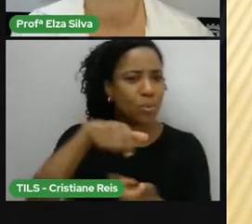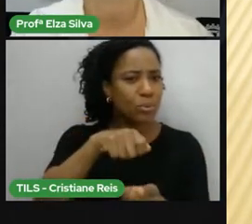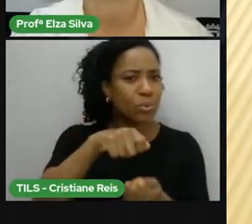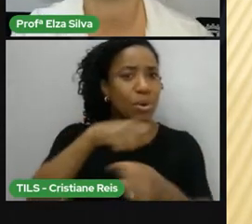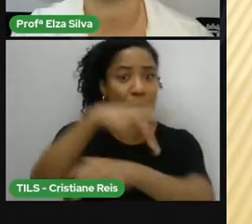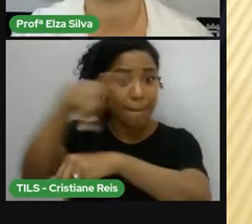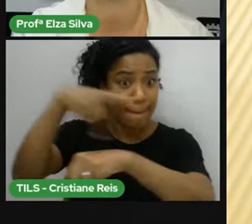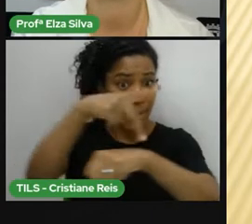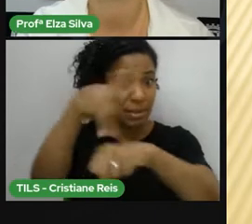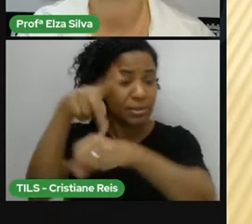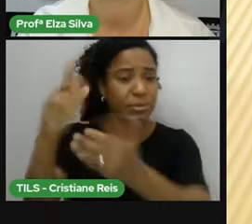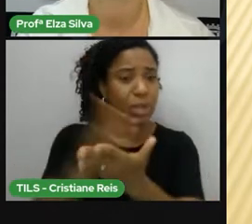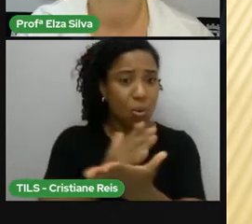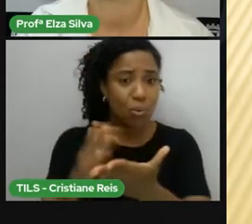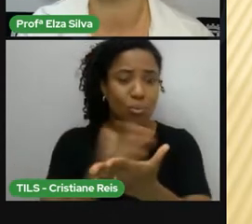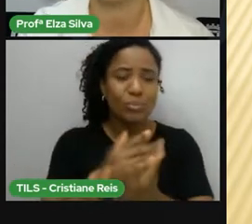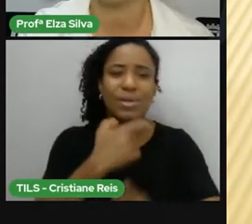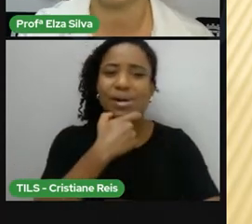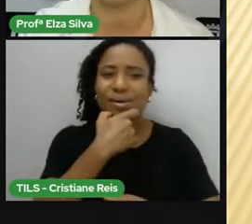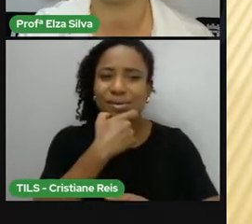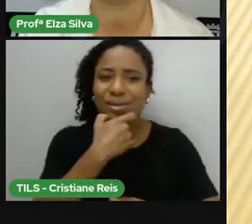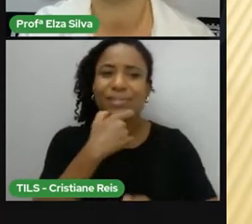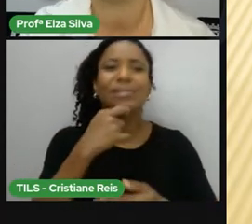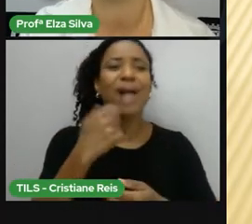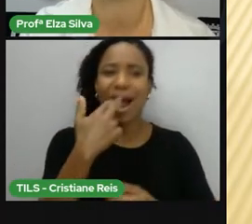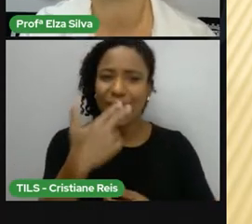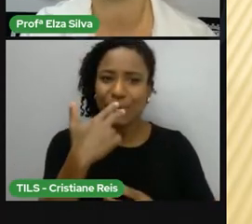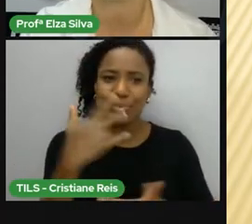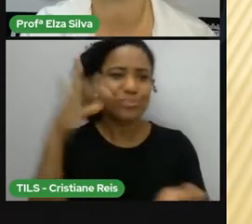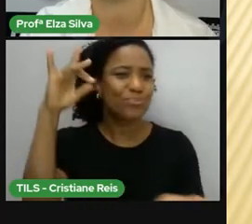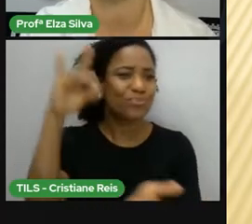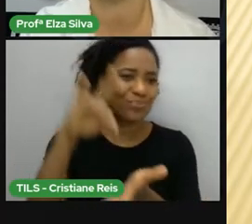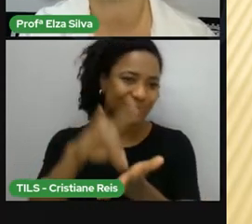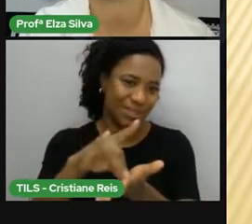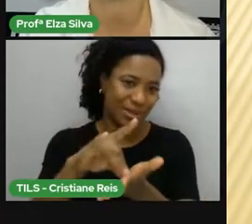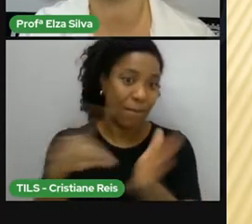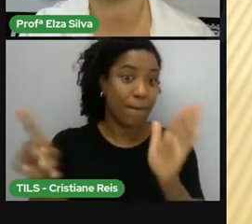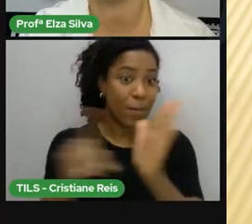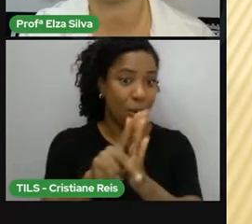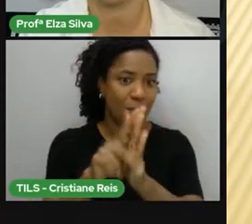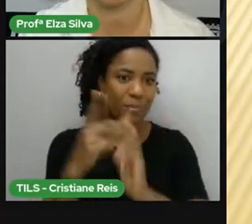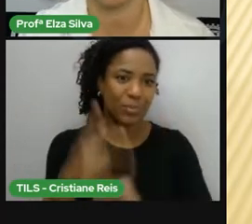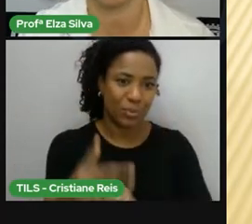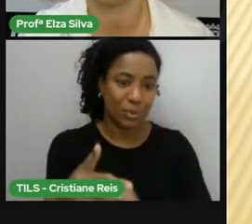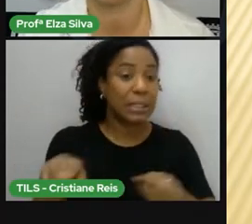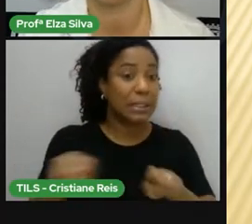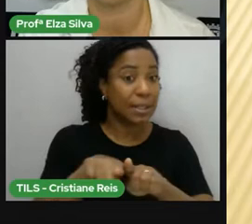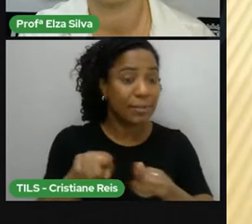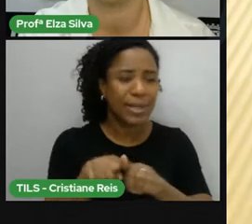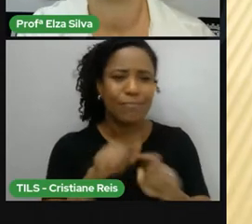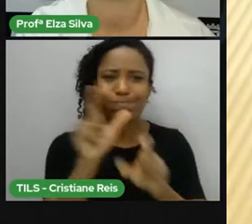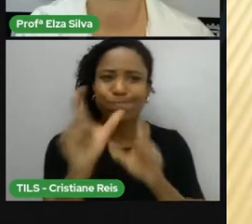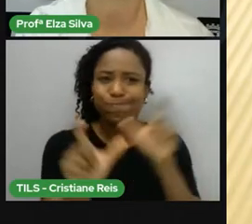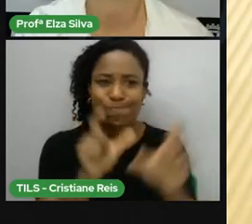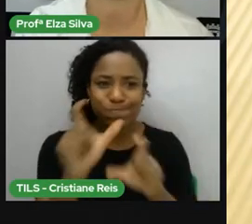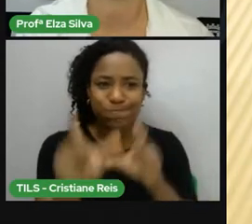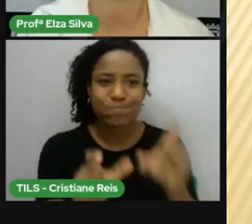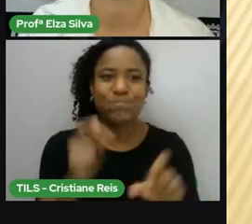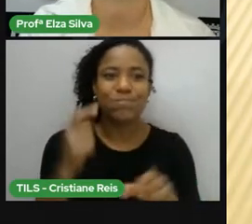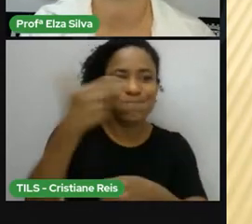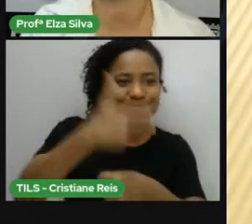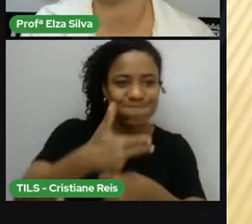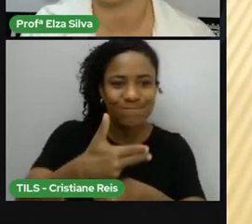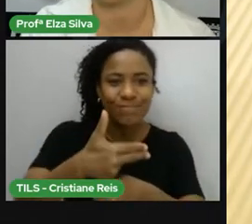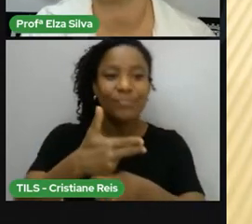idioma oficial. Vamos também construir e ampliar repertório lexical, relativo ao